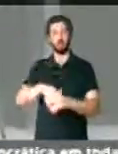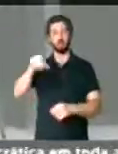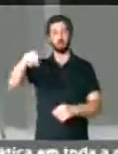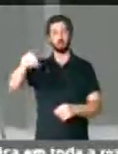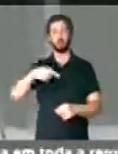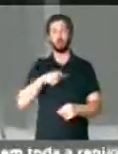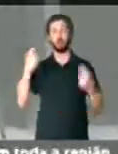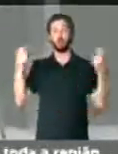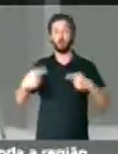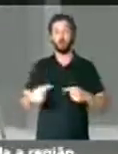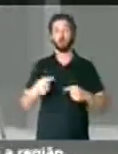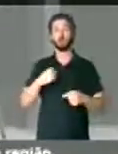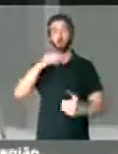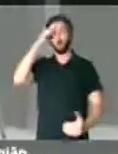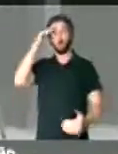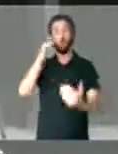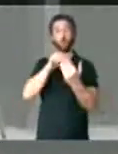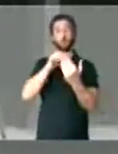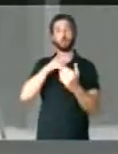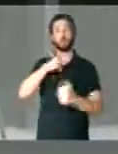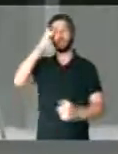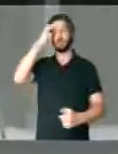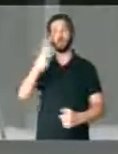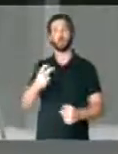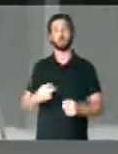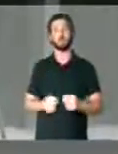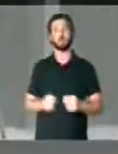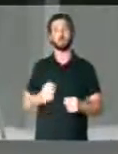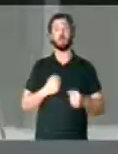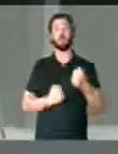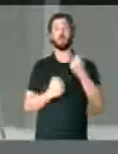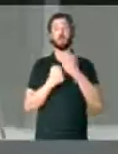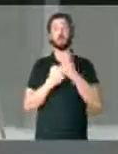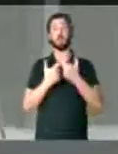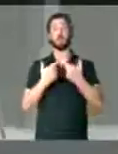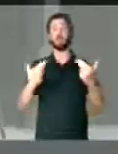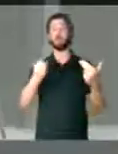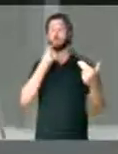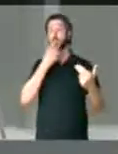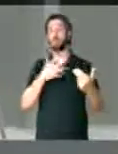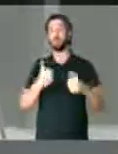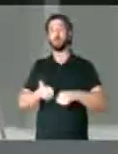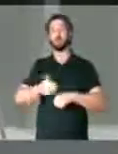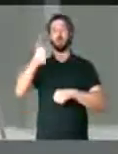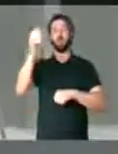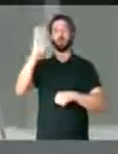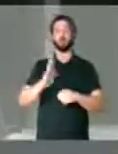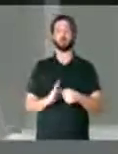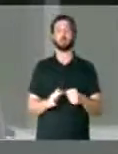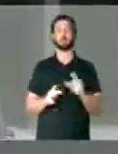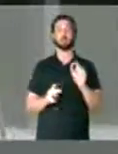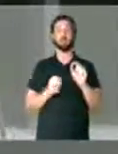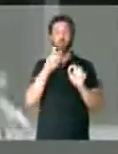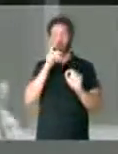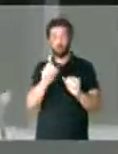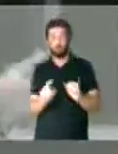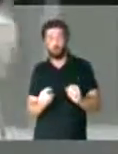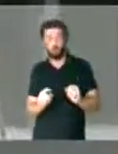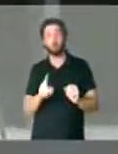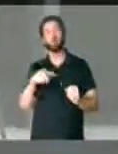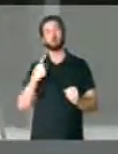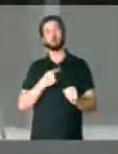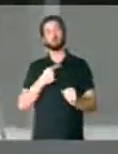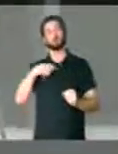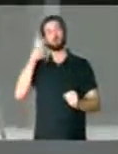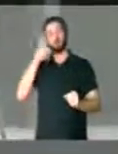sou uma oposição coerente e inteligente. Nós temos que apoiar atitudes boas que melhoram o nosso país. E aquilo que não é bom, nós,